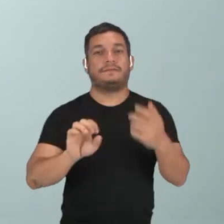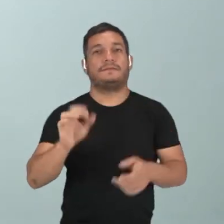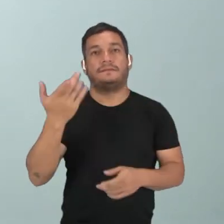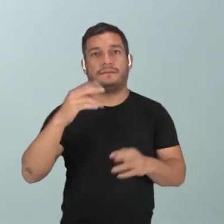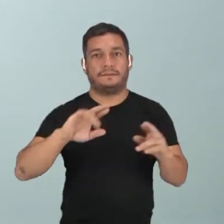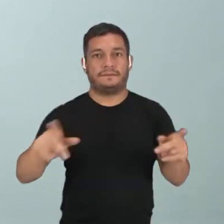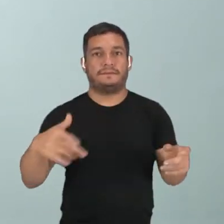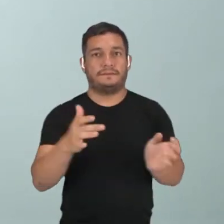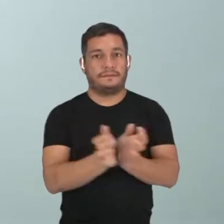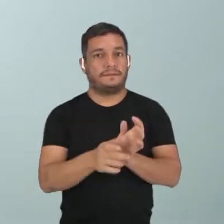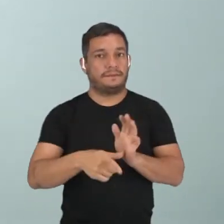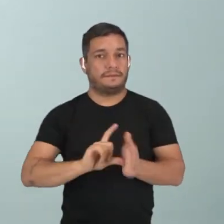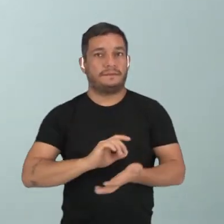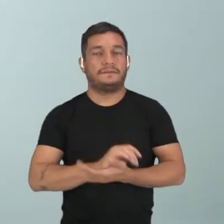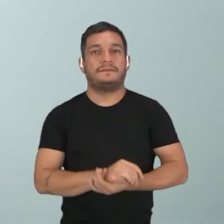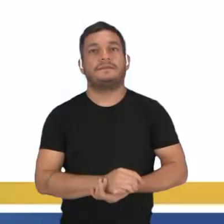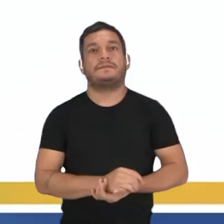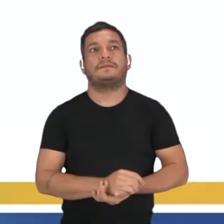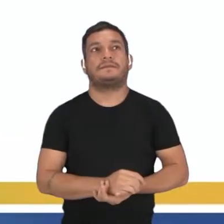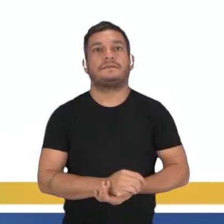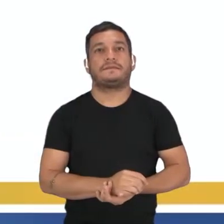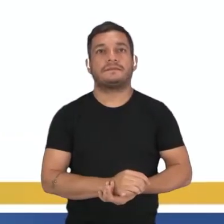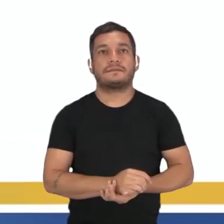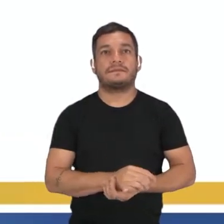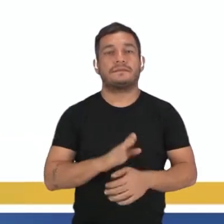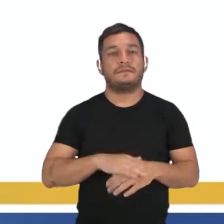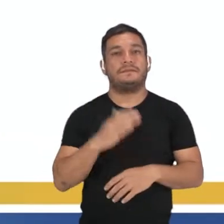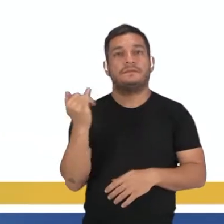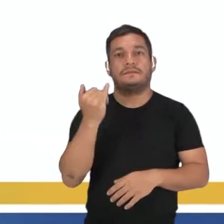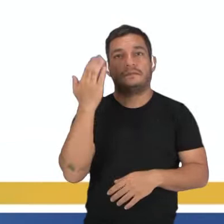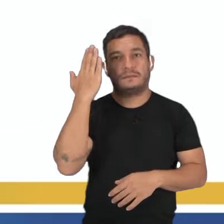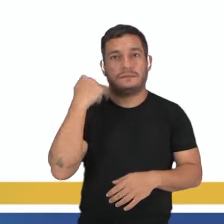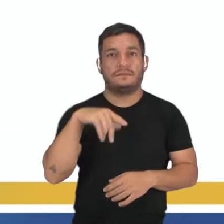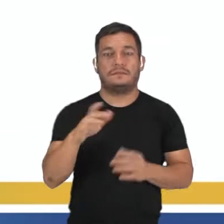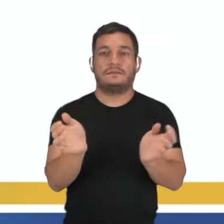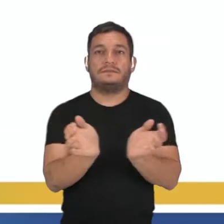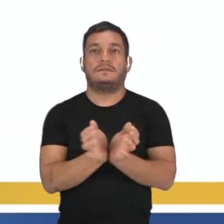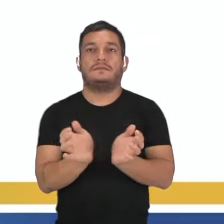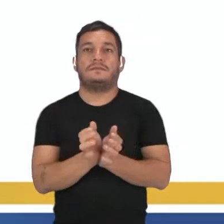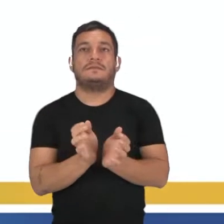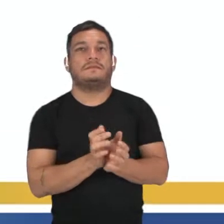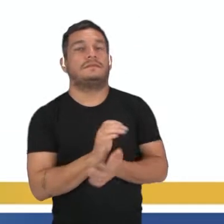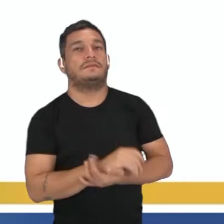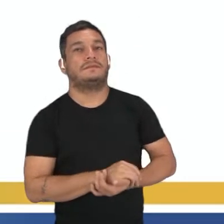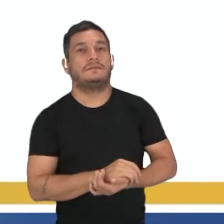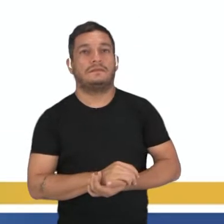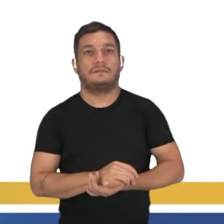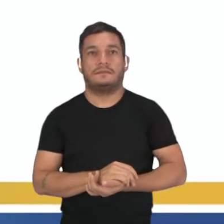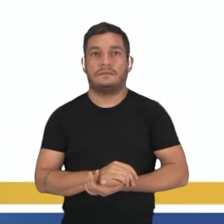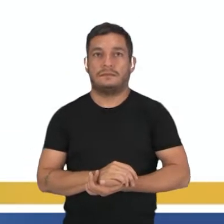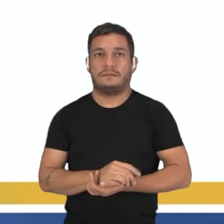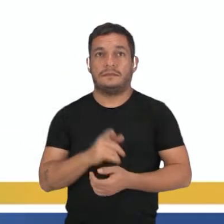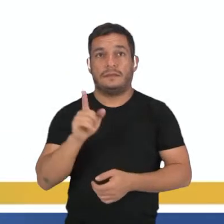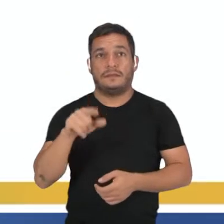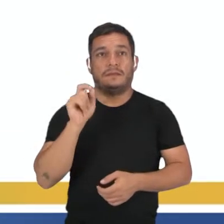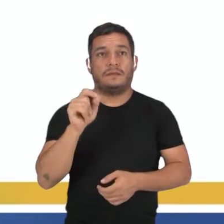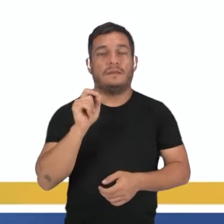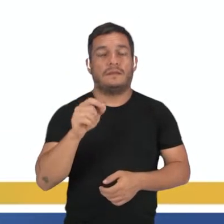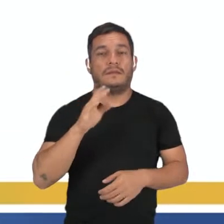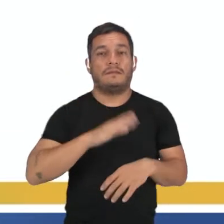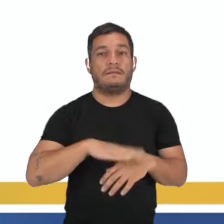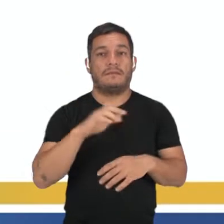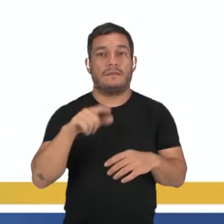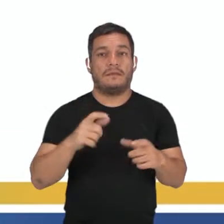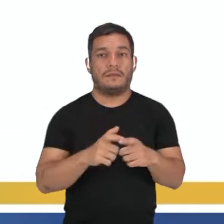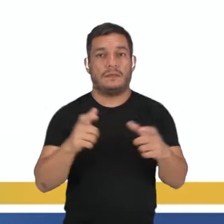diferente dos grupos anteriores. O mais que é importante eu saber sobre esse grupo, o grupo das gimnospermas, né, que elas são mais